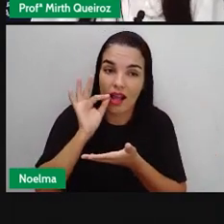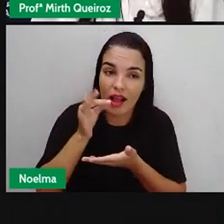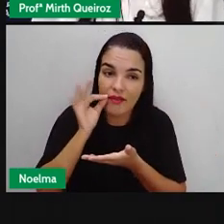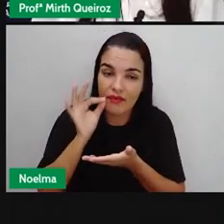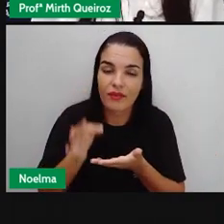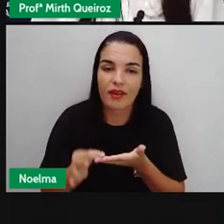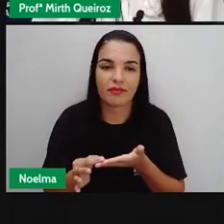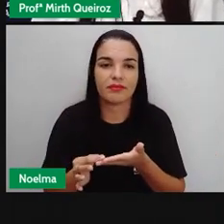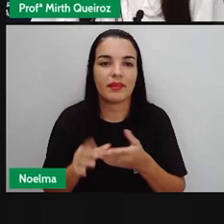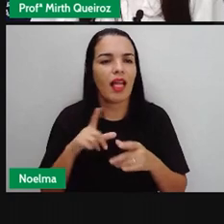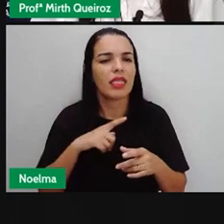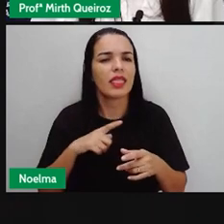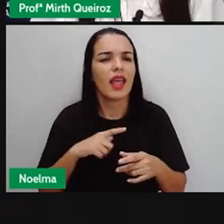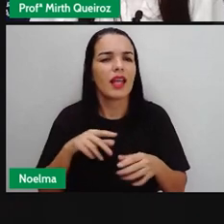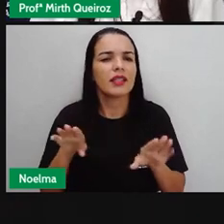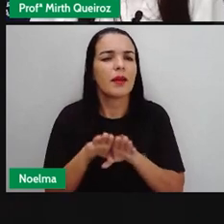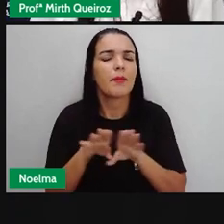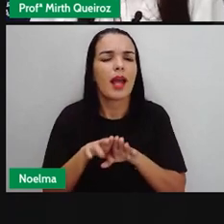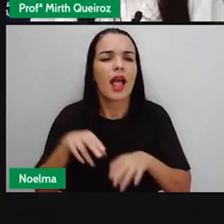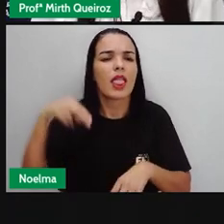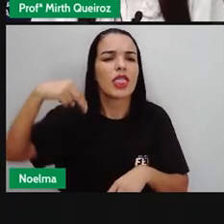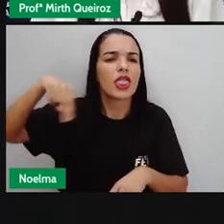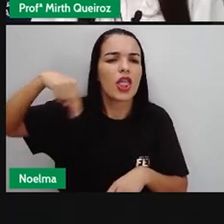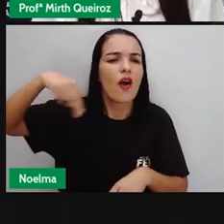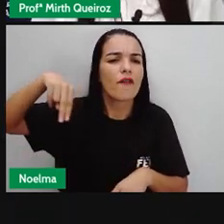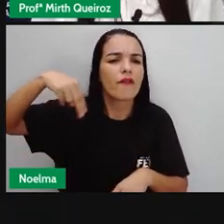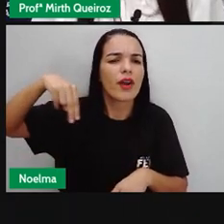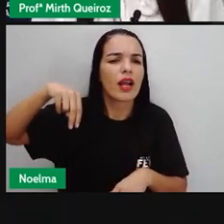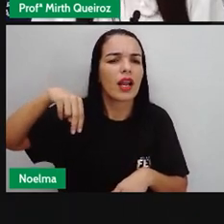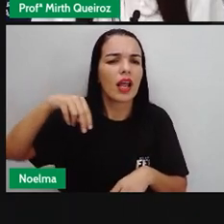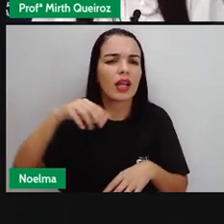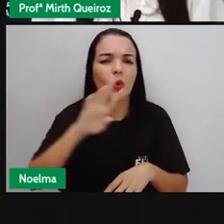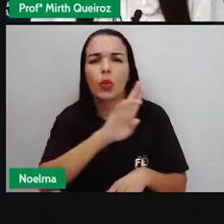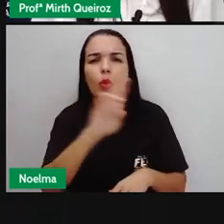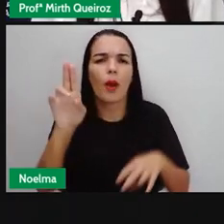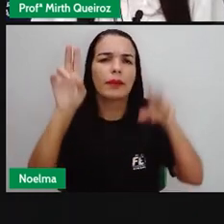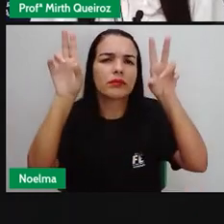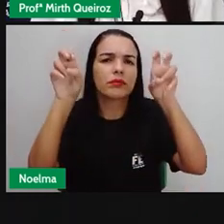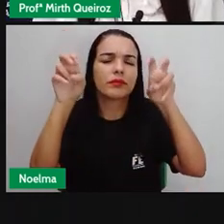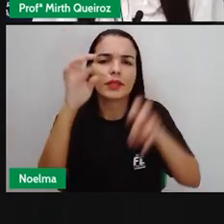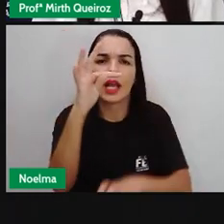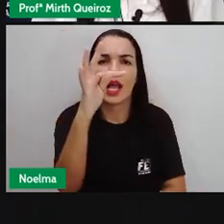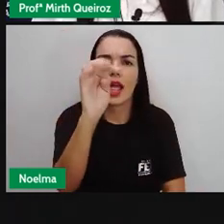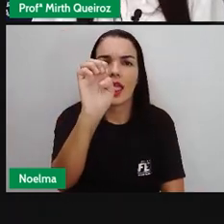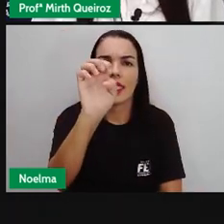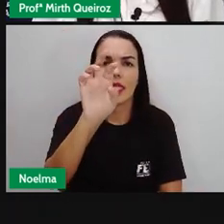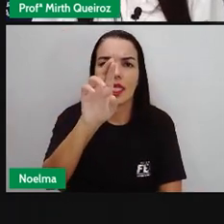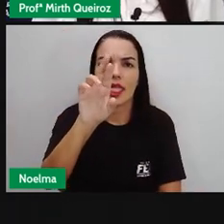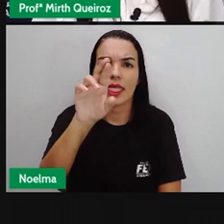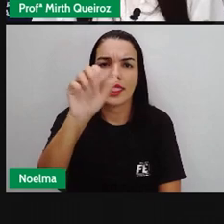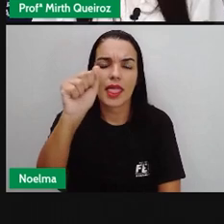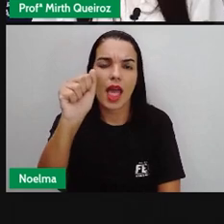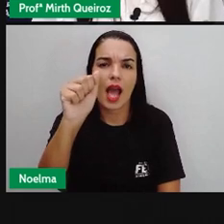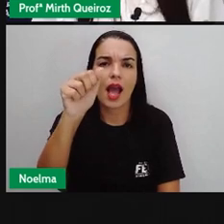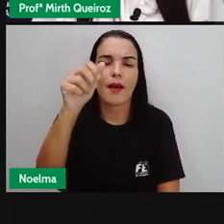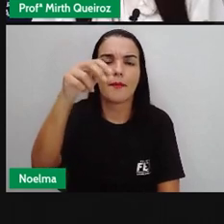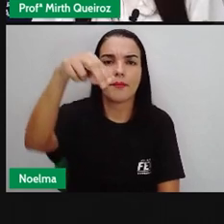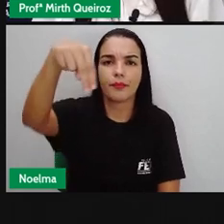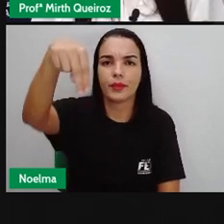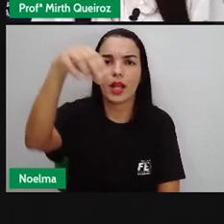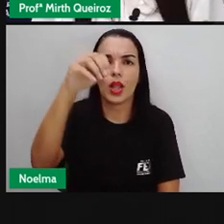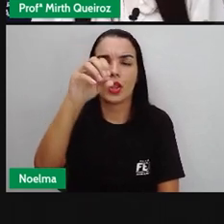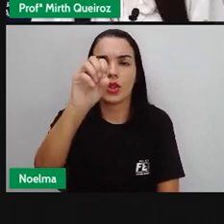novela que retratou isso e foi a novela Terra Nostra. Eu não sei se vocês já assistiram, mas os pais de vocês já devem ter visto essa novela e